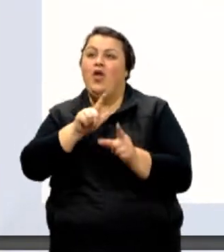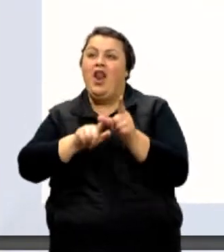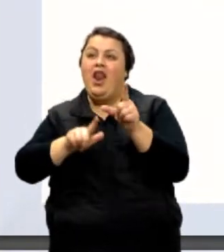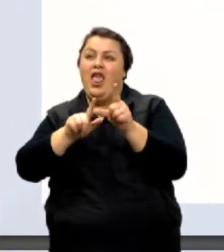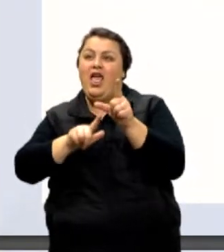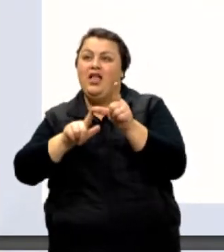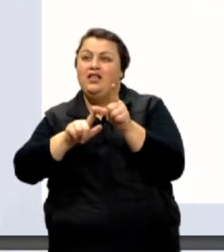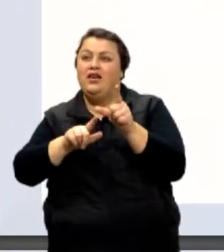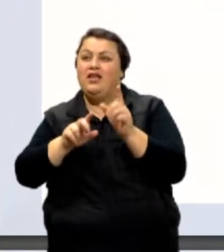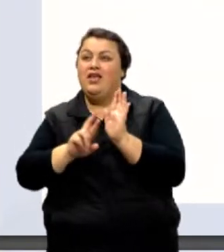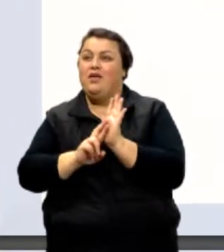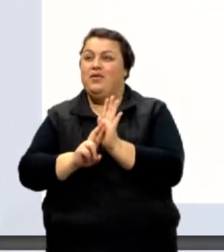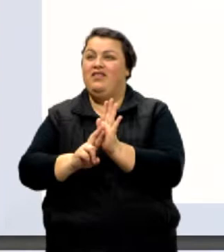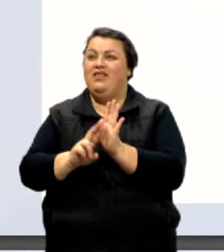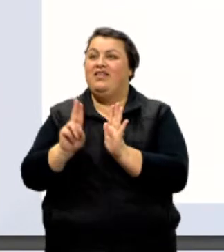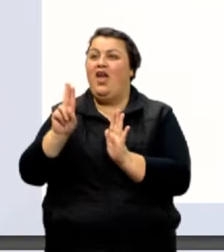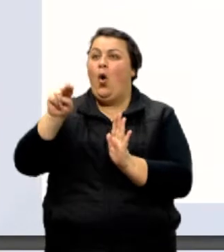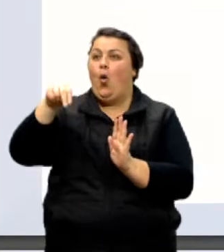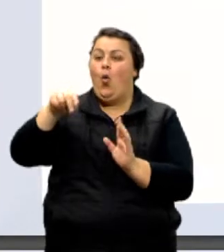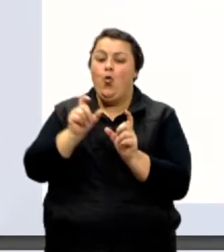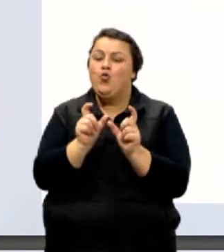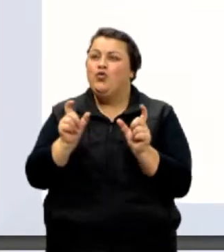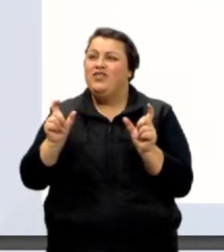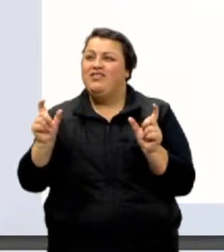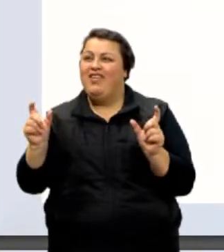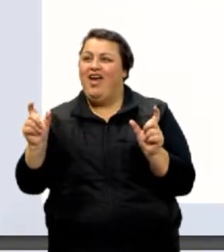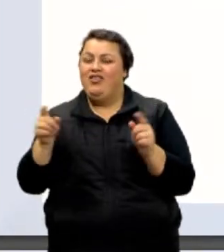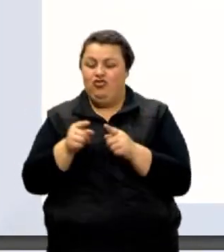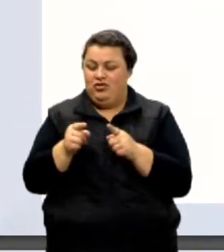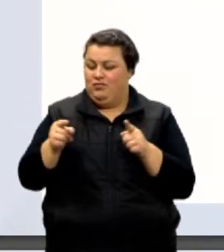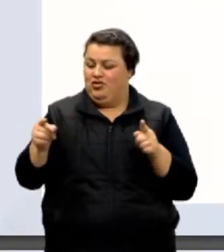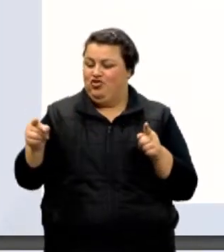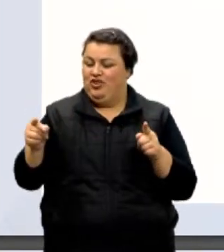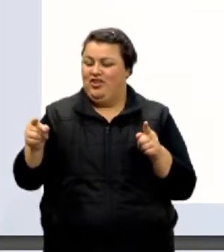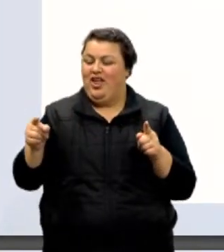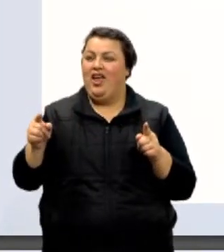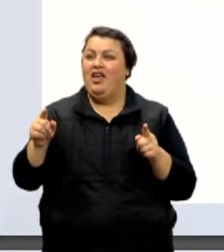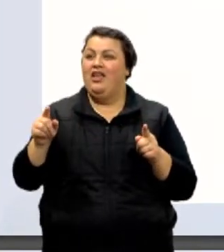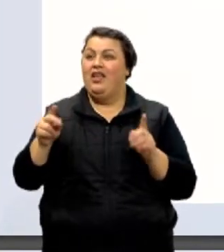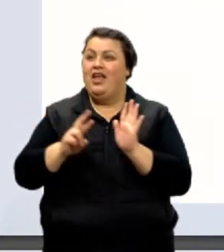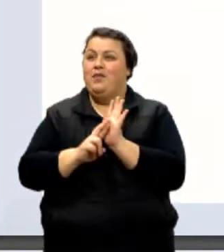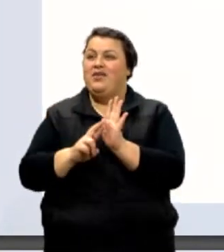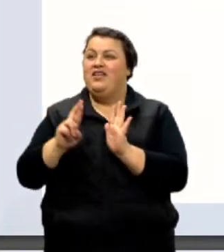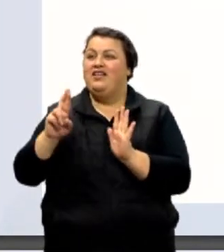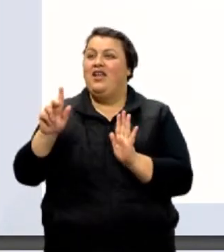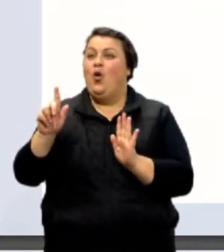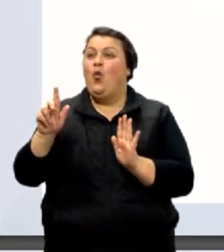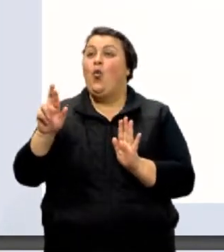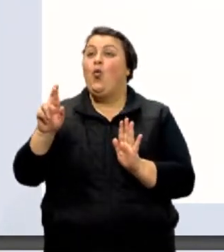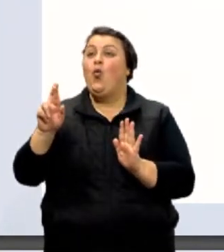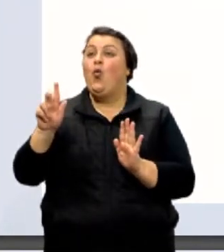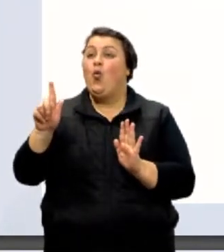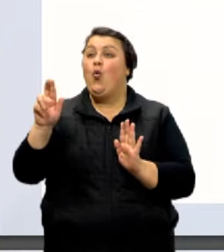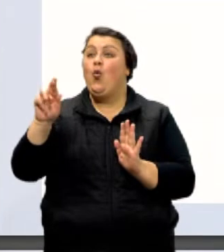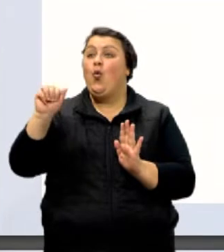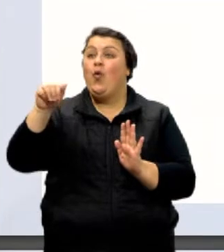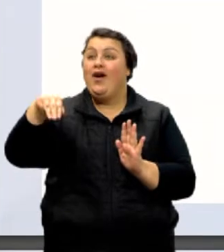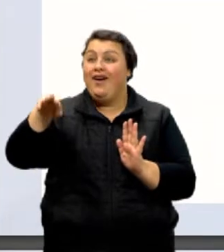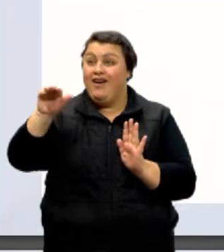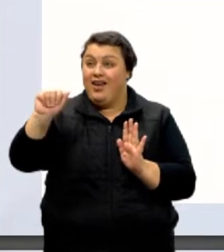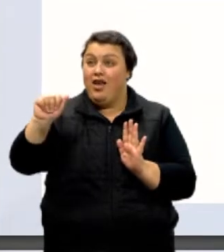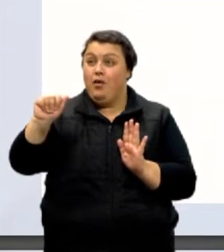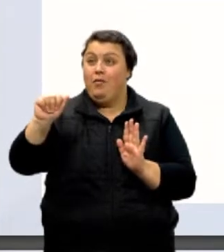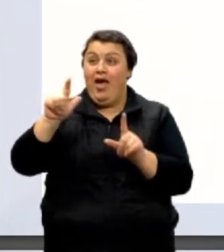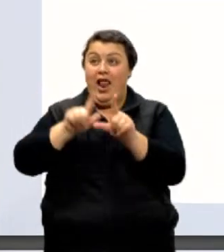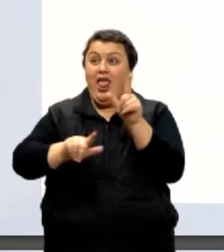unidade de medida. Nesse caso, a unidade é o grama. Mas qual é o significado disso? A balança está te dizendo que aquela